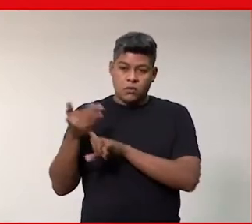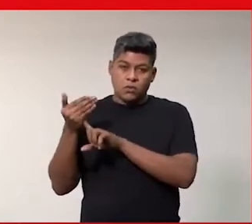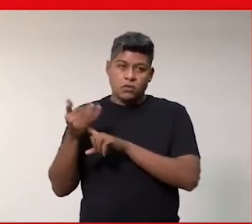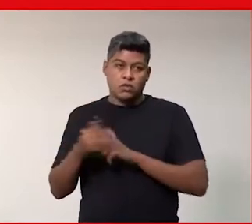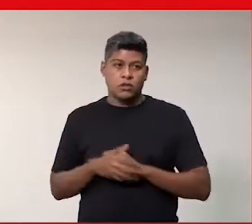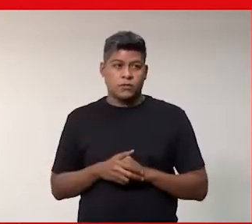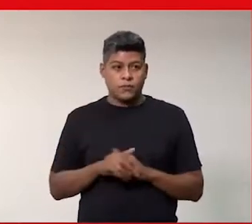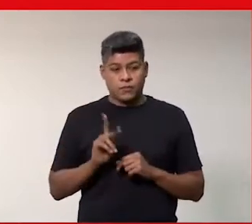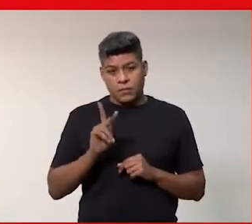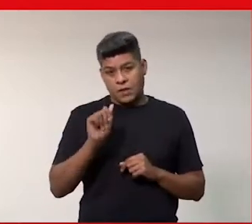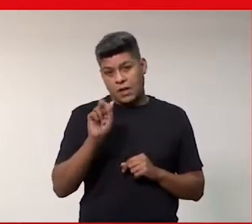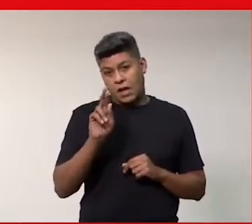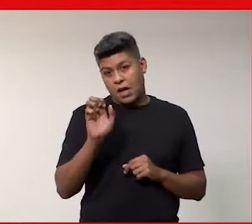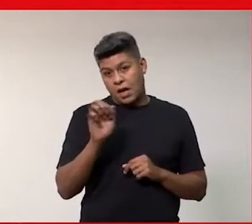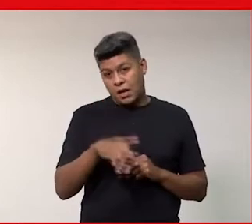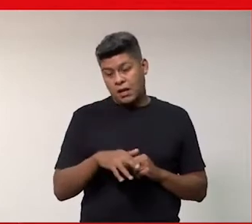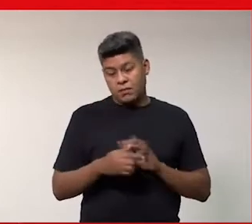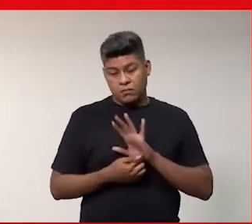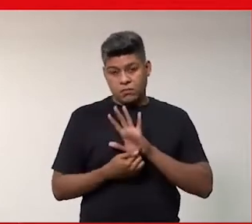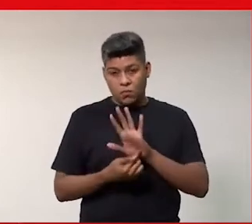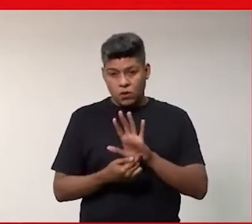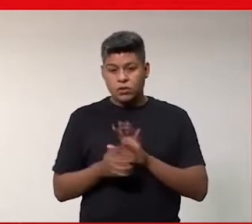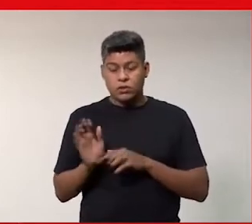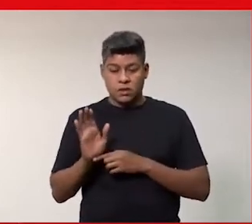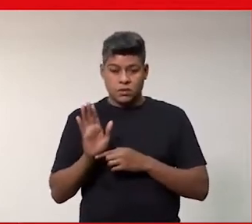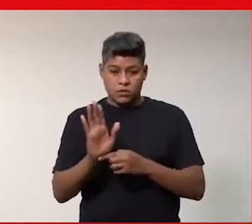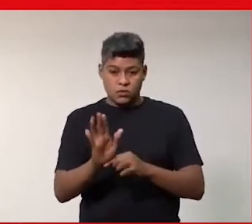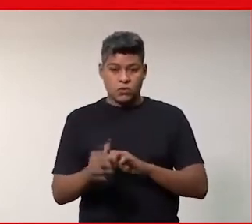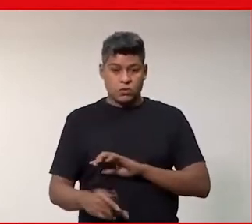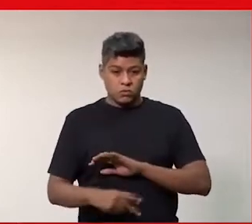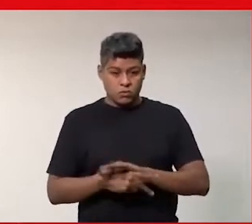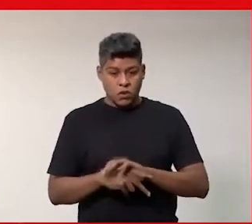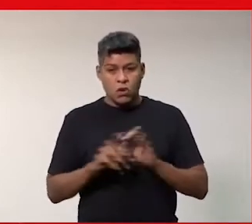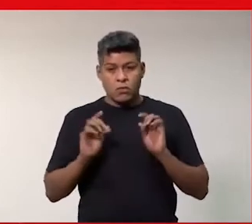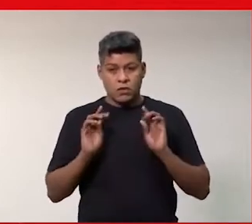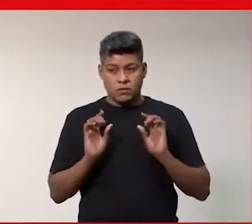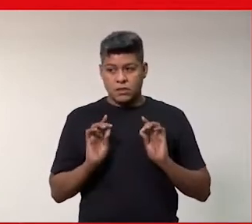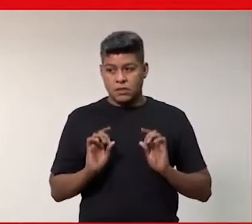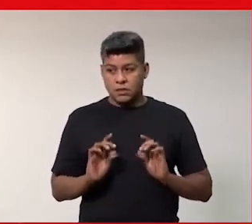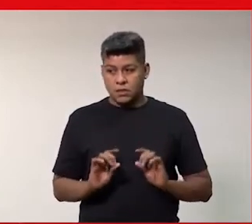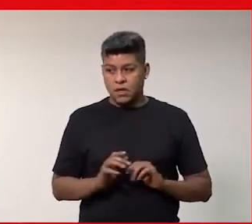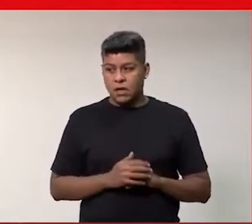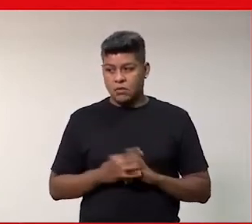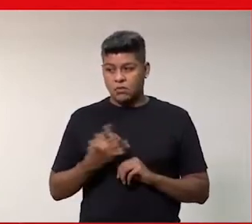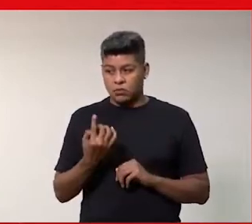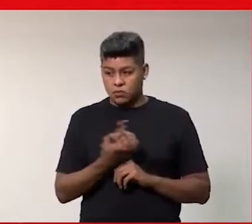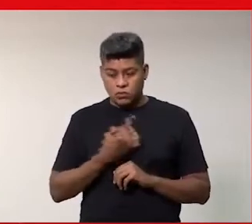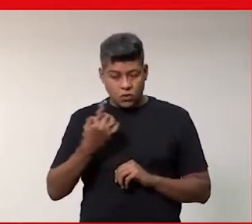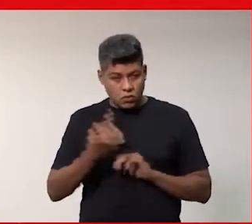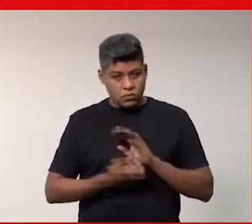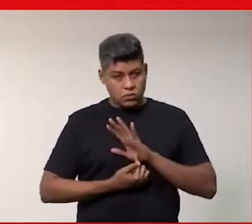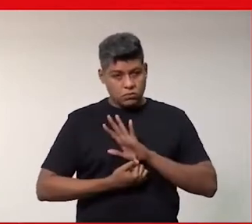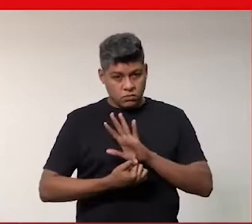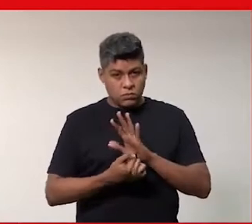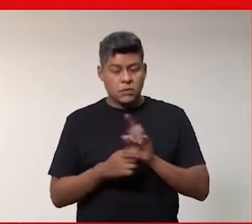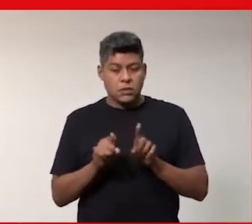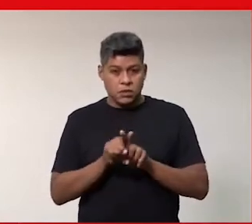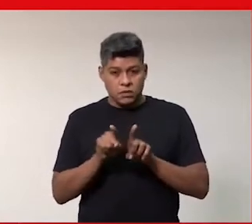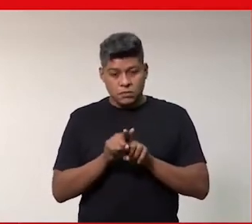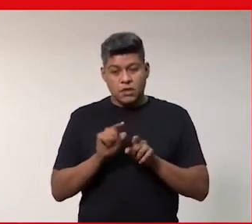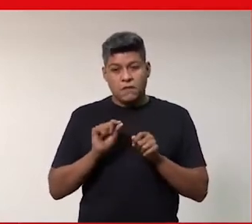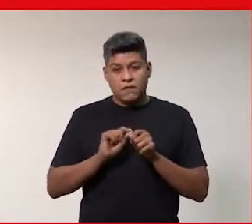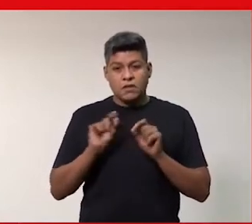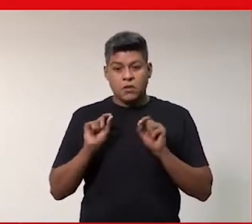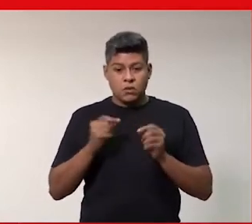Então, a Karen, ela vai trazer aí uma contribuição também toda especial para o nosso painel, né, onde ela vai fazer